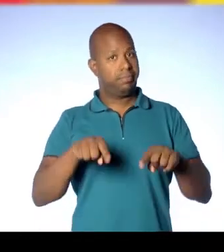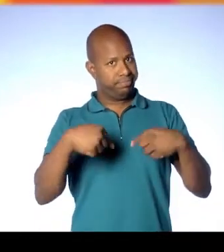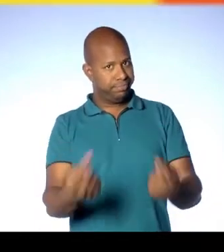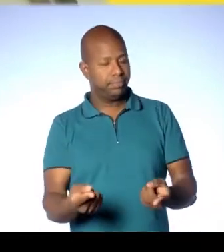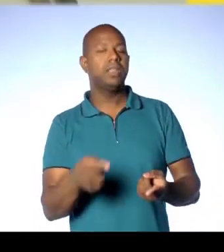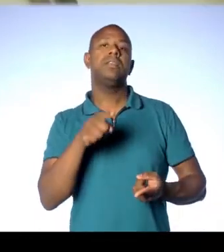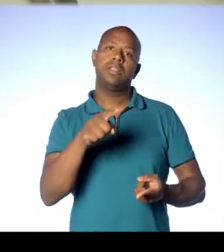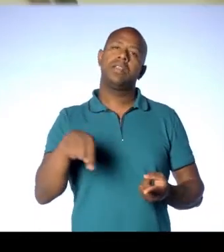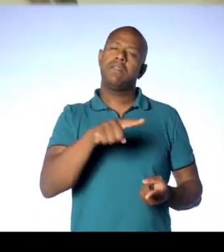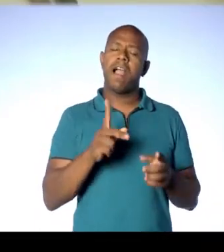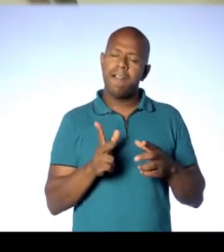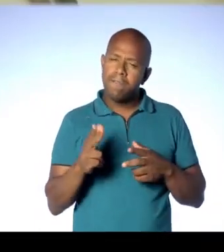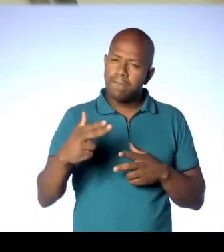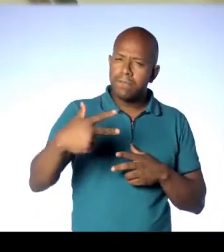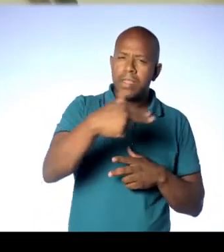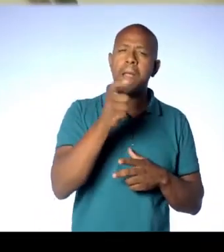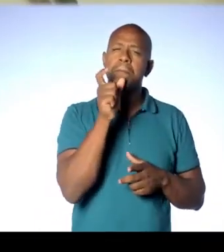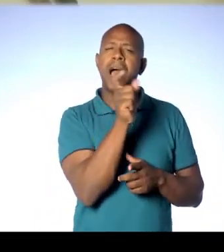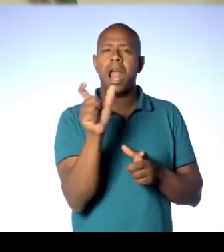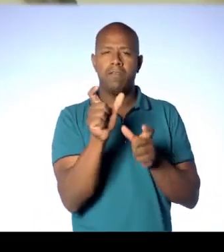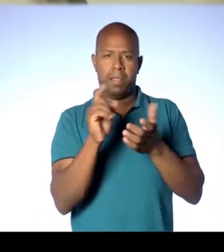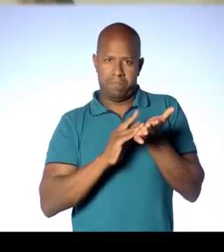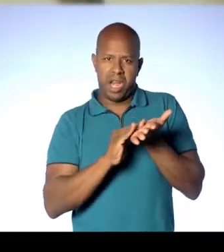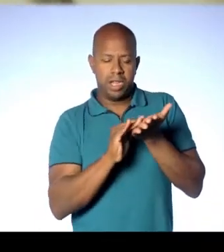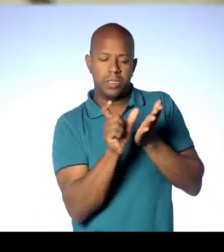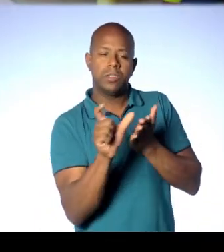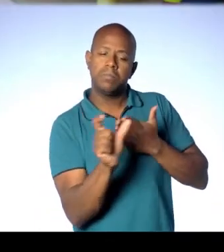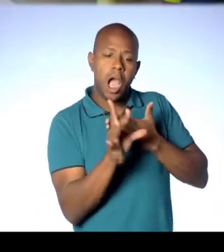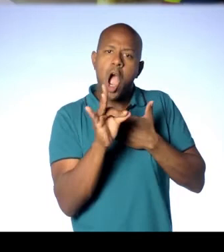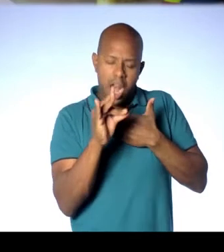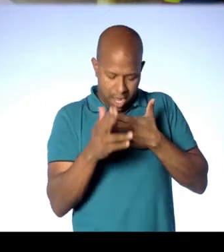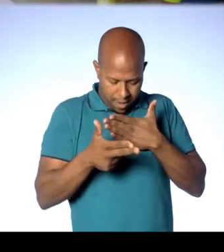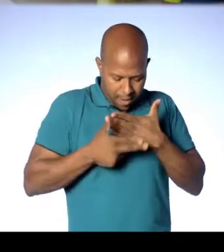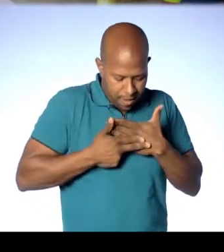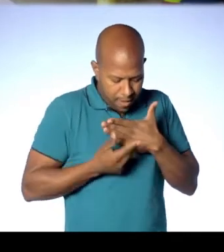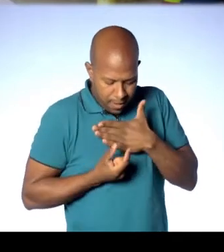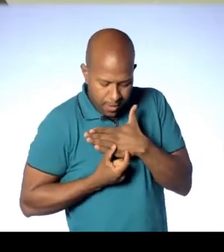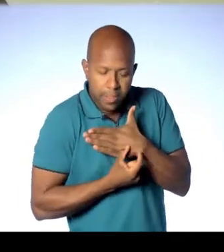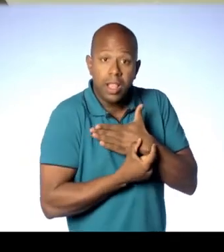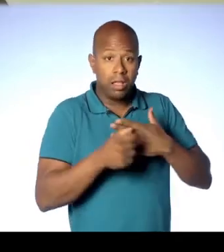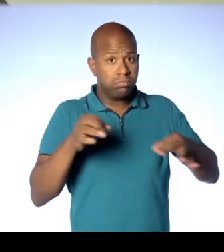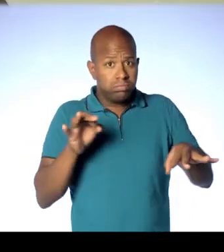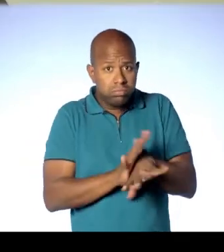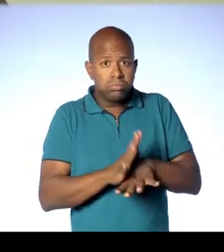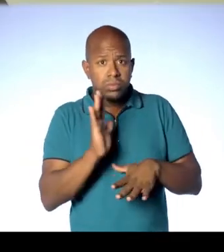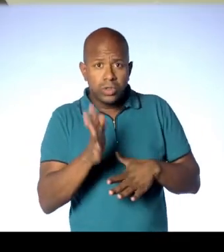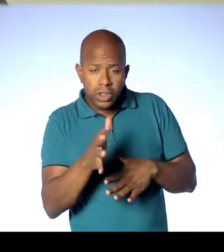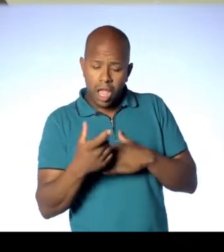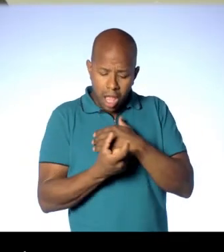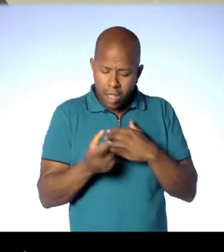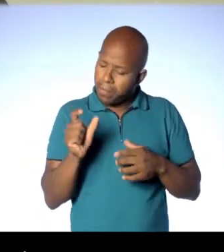Depois dessa etapa, nós vamos recortar a palavra em braile para colar no elemento correspondente. Agora com a palavra já